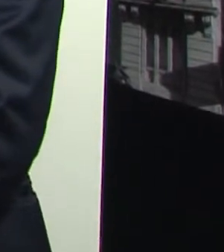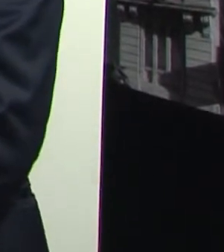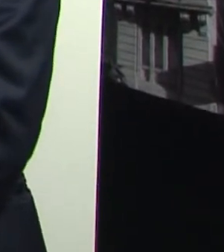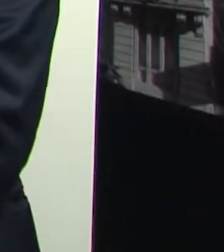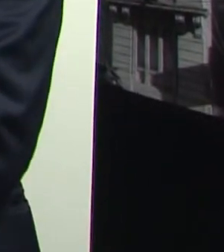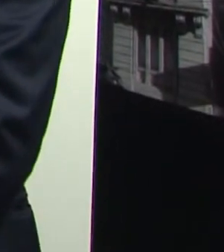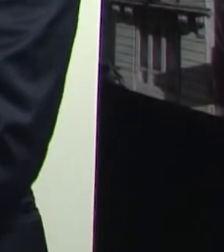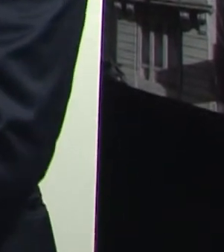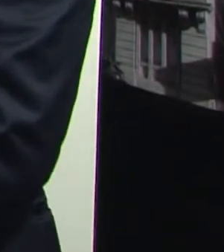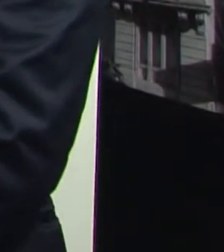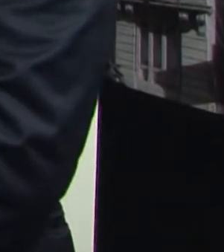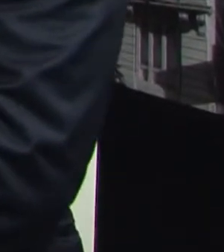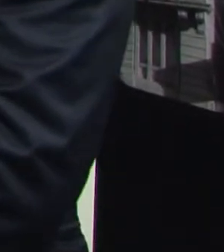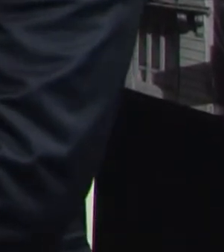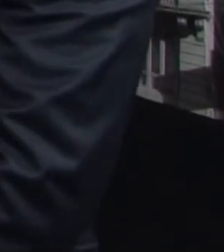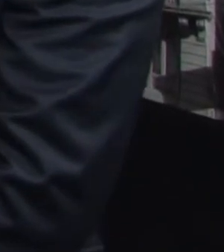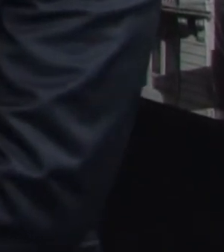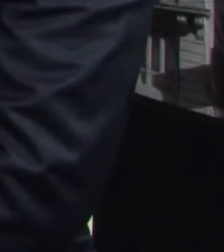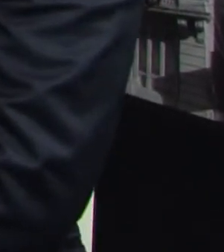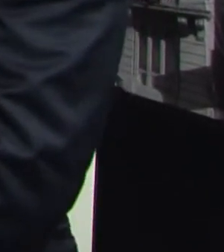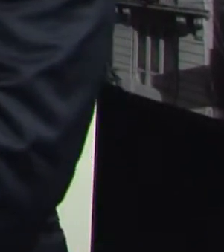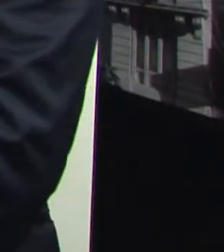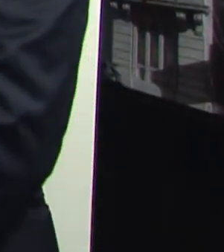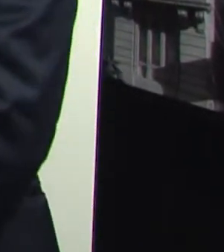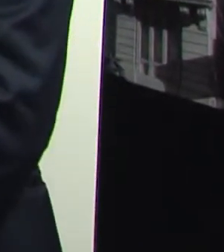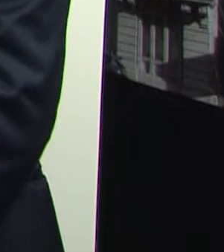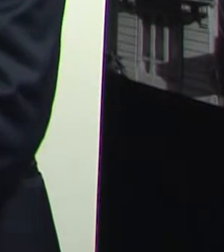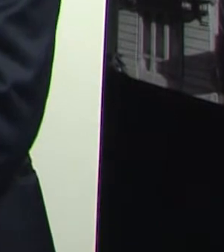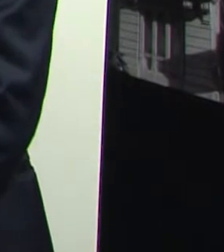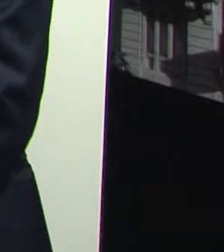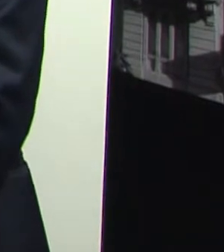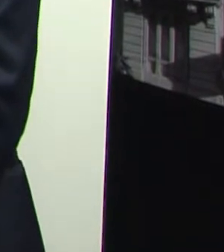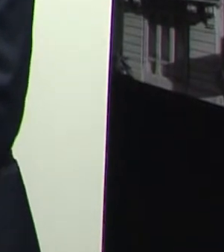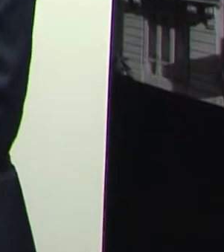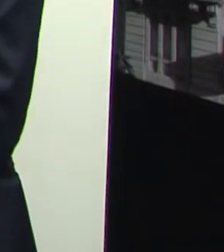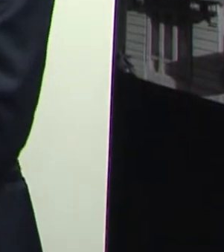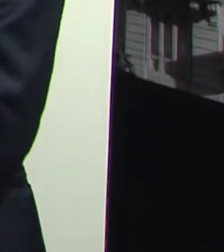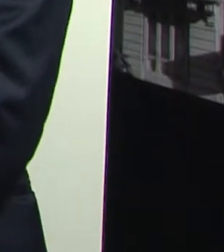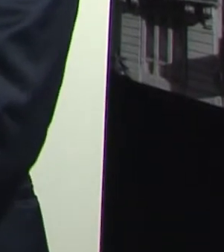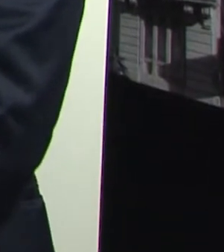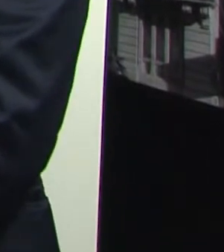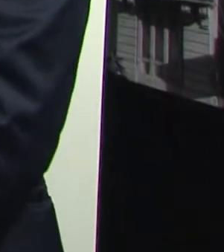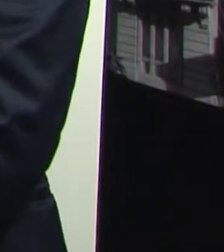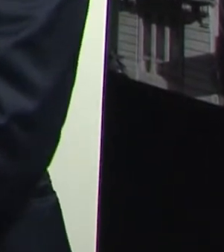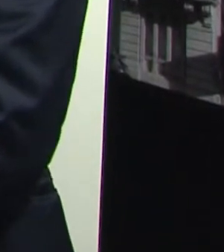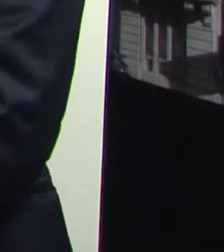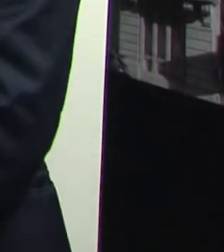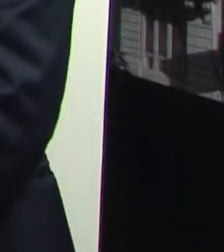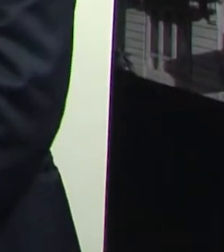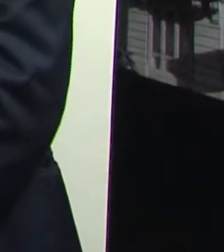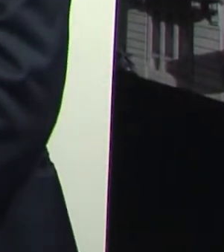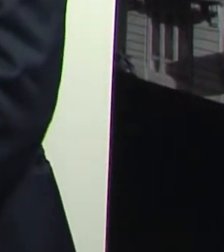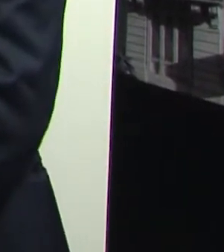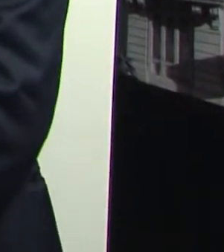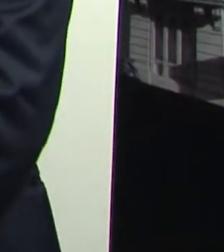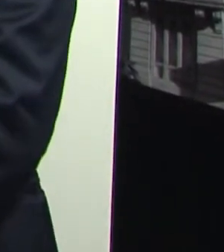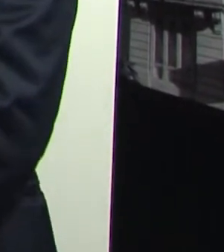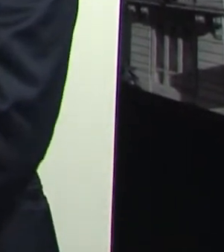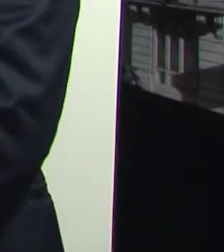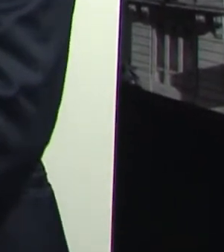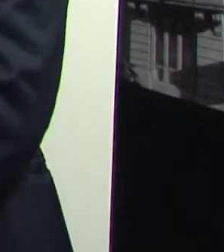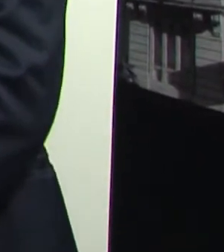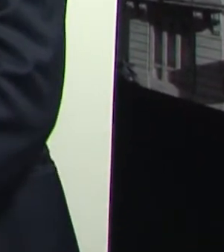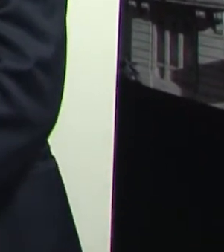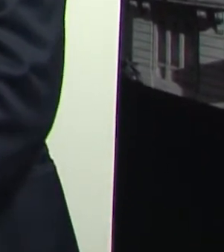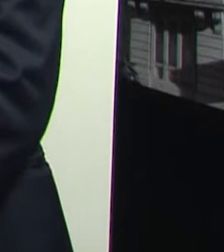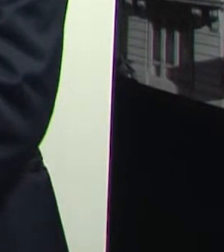trouxeram para esse abismo. Então, eu cumprimento mais uma vez a RDC, agradeço pela oportunidade de participar desse debate. Tenho certeza que aqueles que nos assistiram